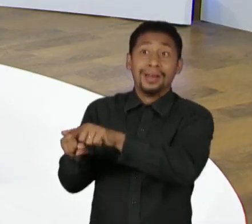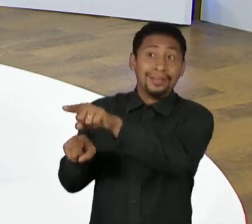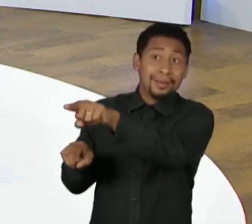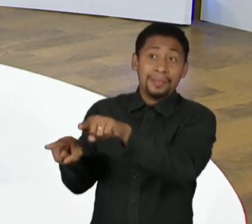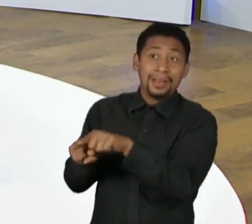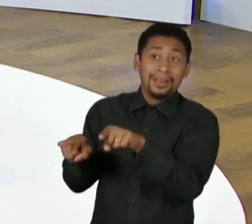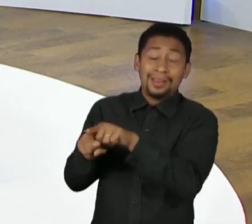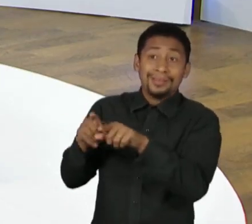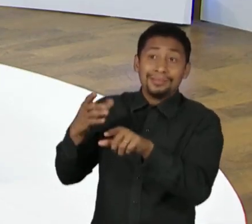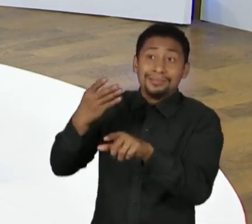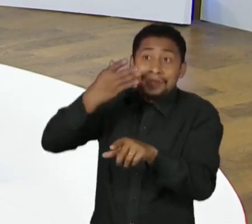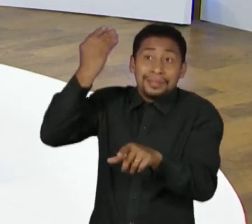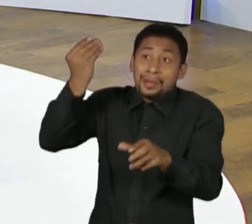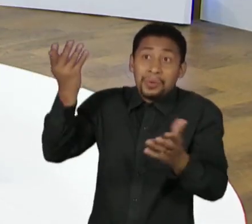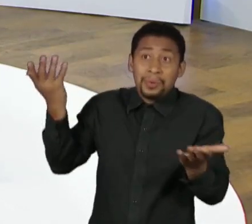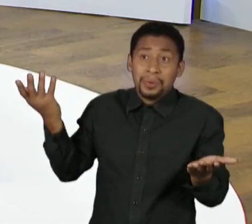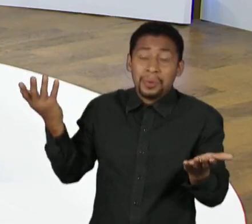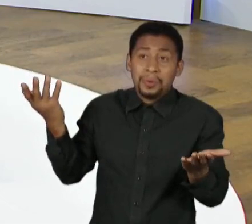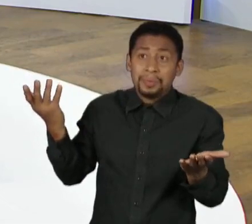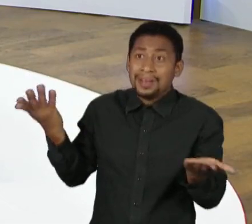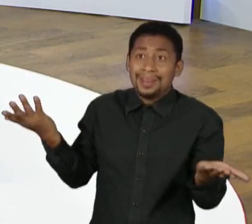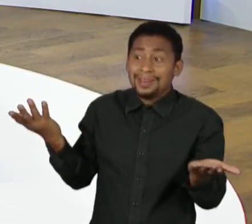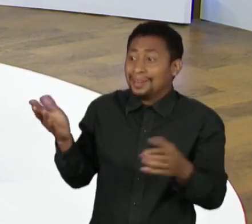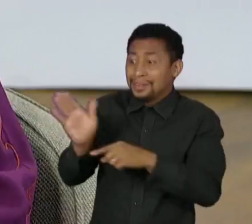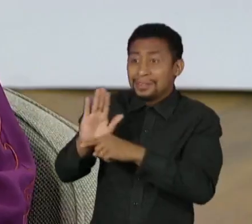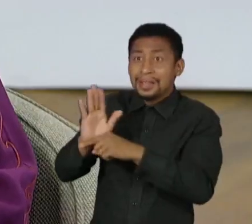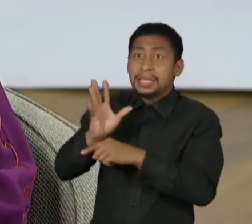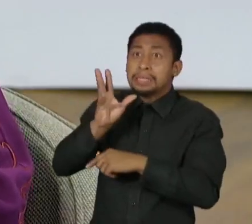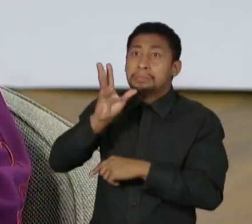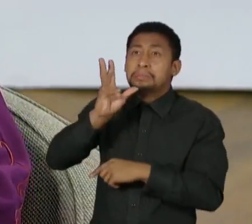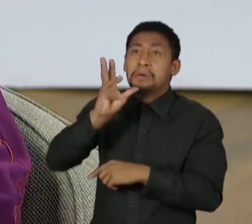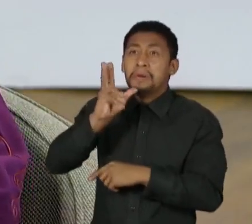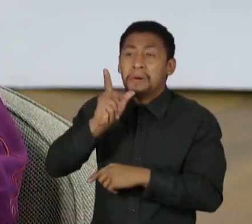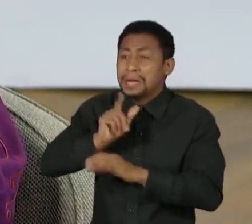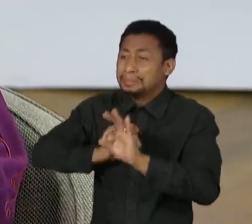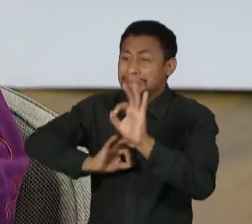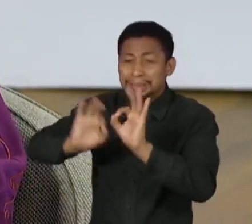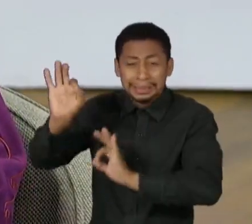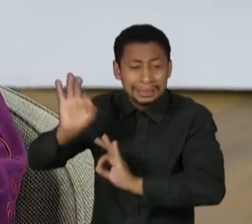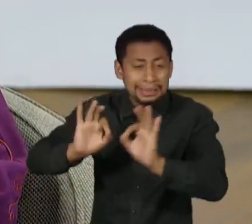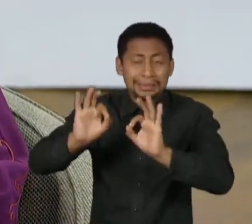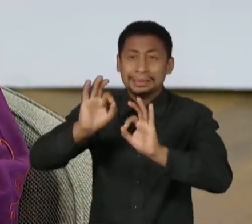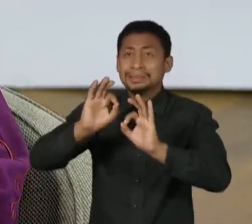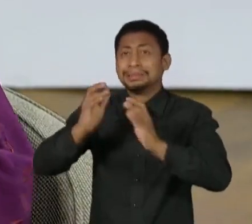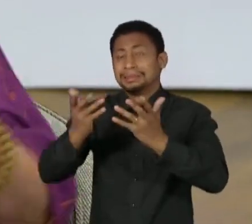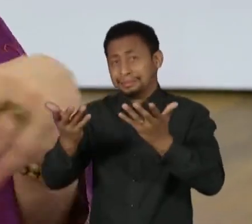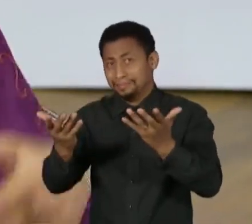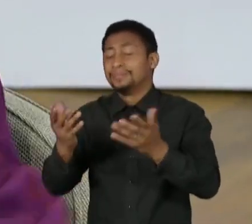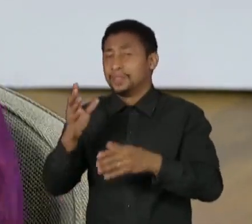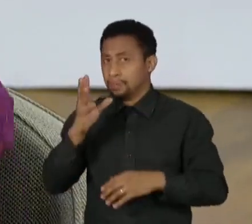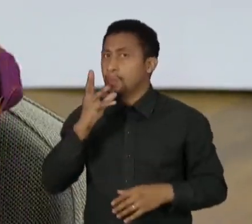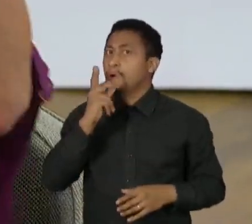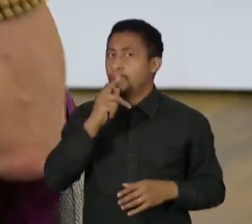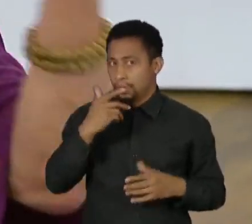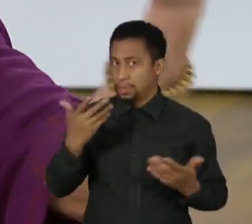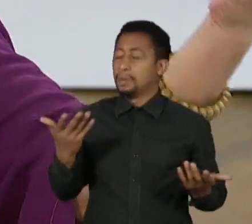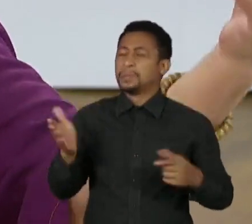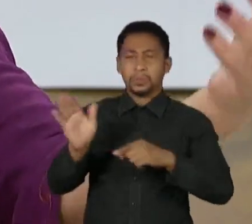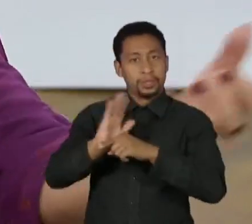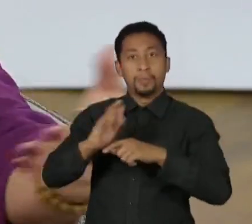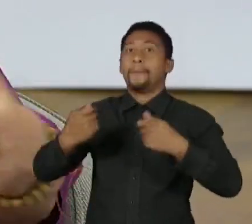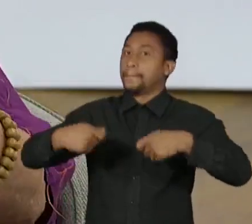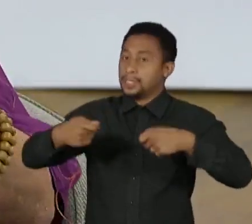Foi muito confuso, porque o cinema é um território difícil mesmo. Exige uma máquina